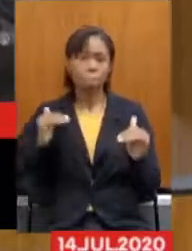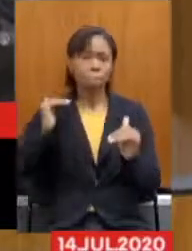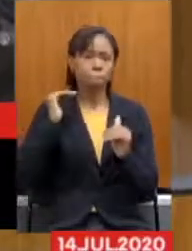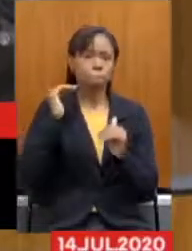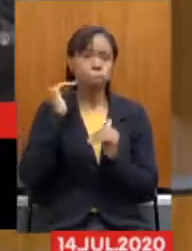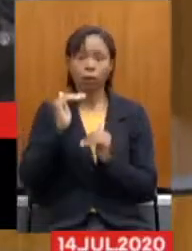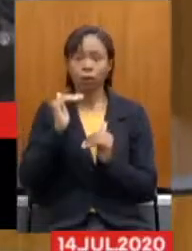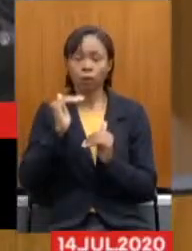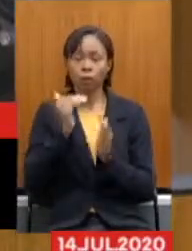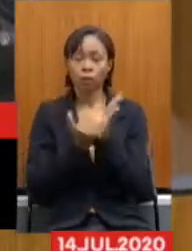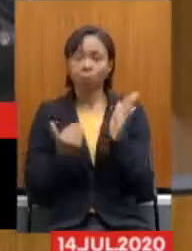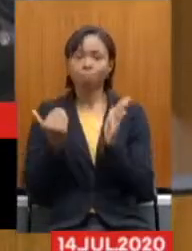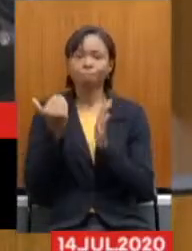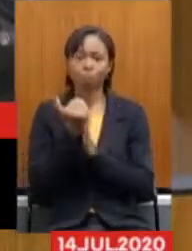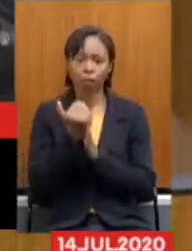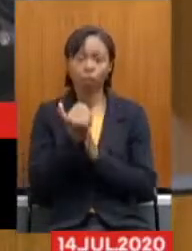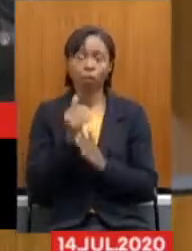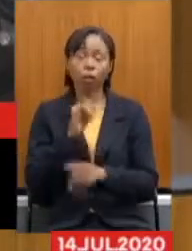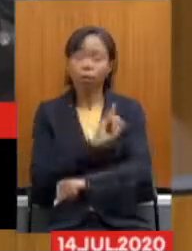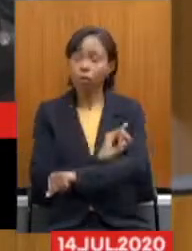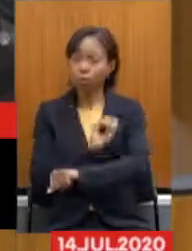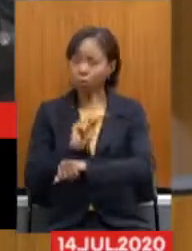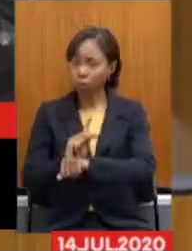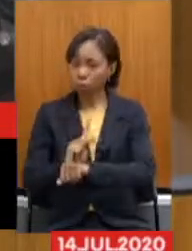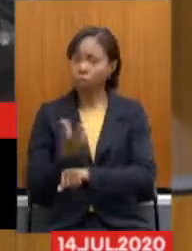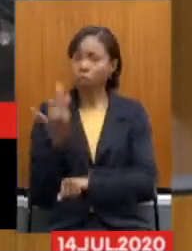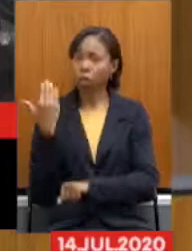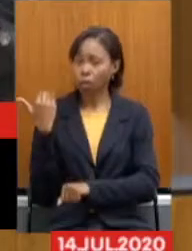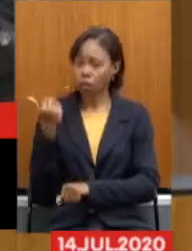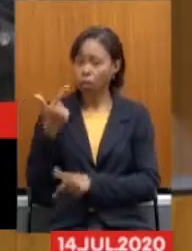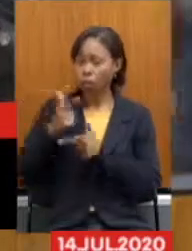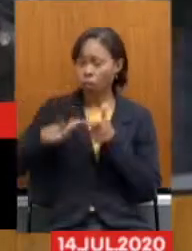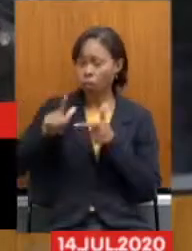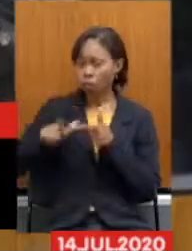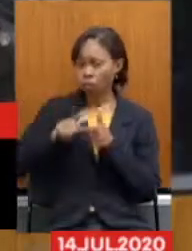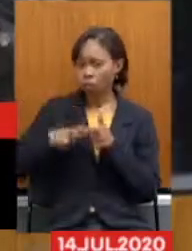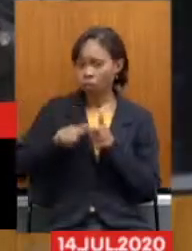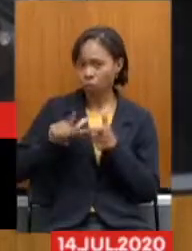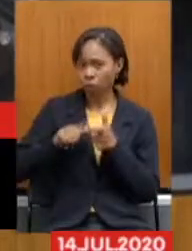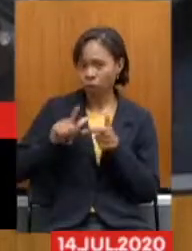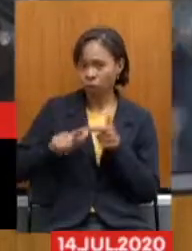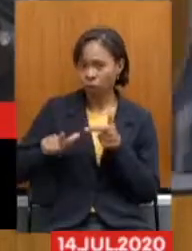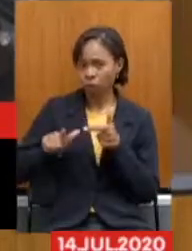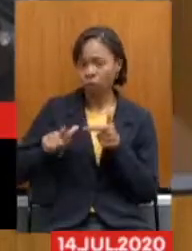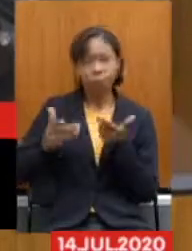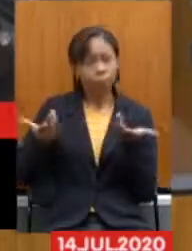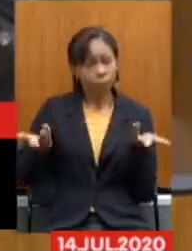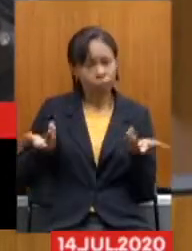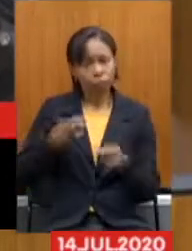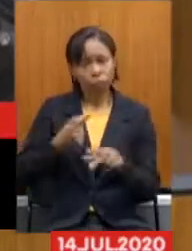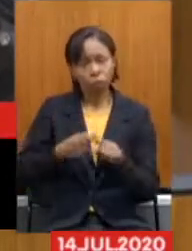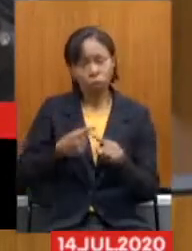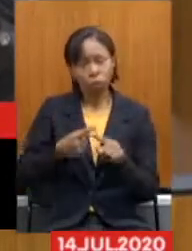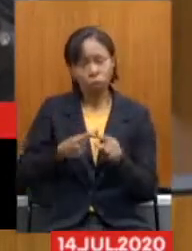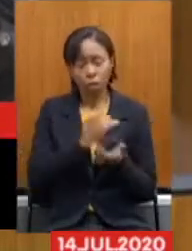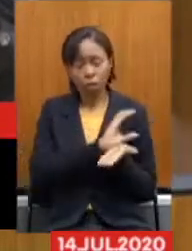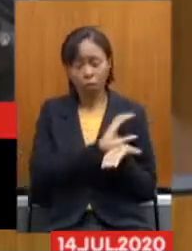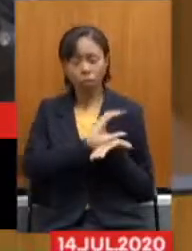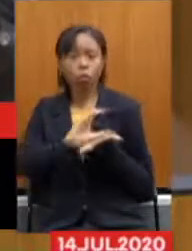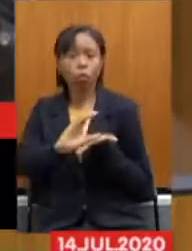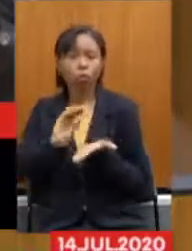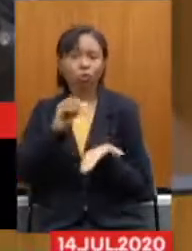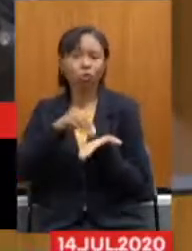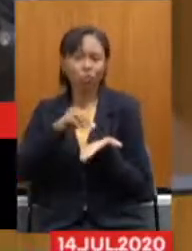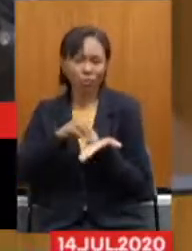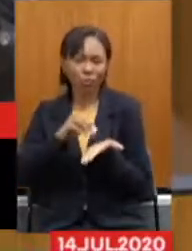Ipseng Quando o Ipseng Estava com problemas É quando O recurso Não era repassado Para o